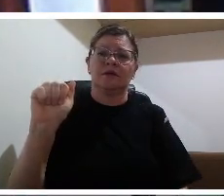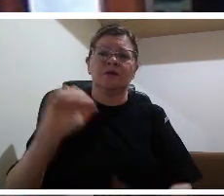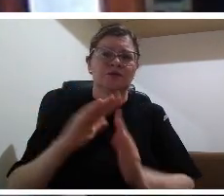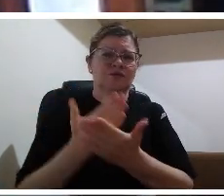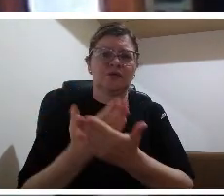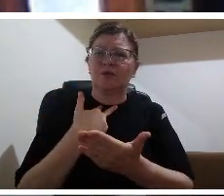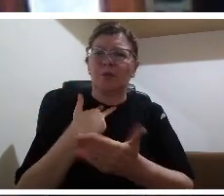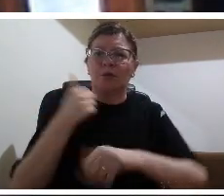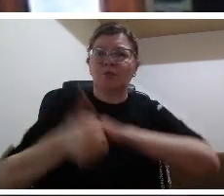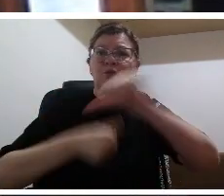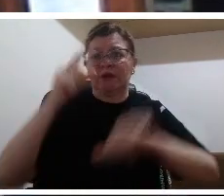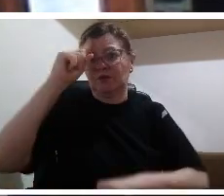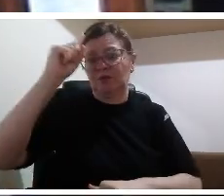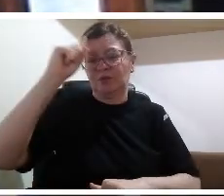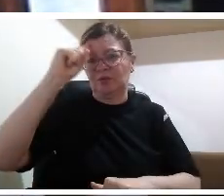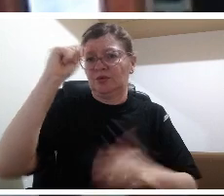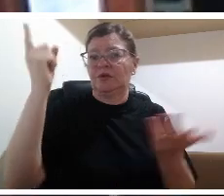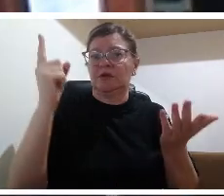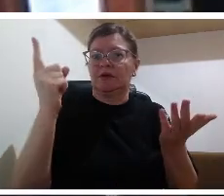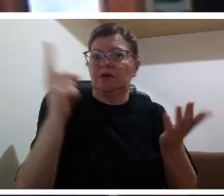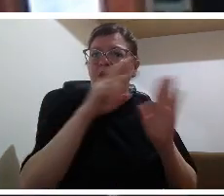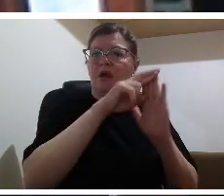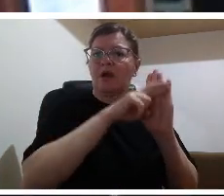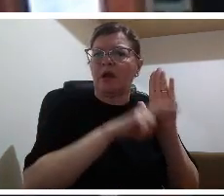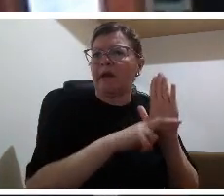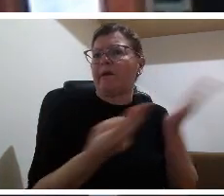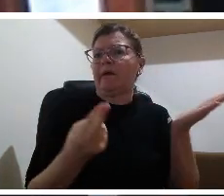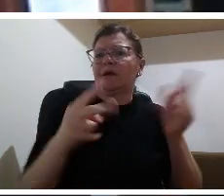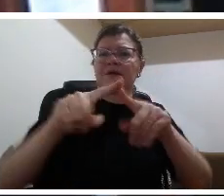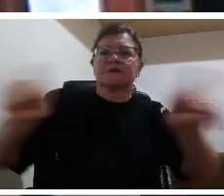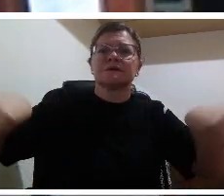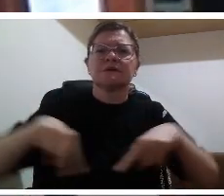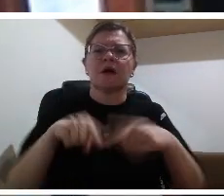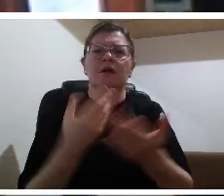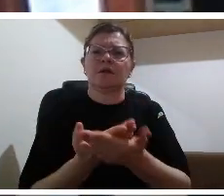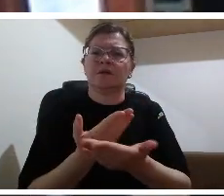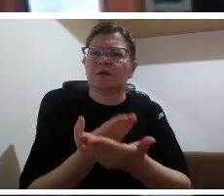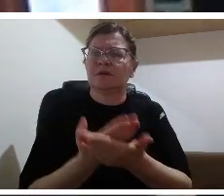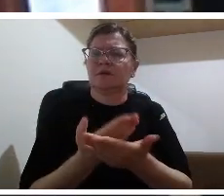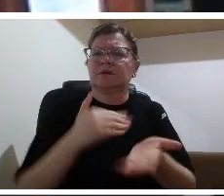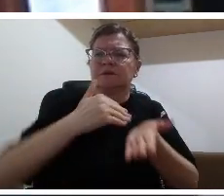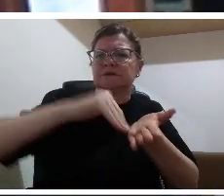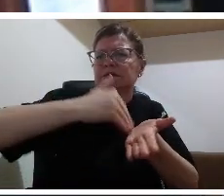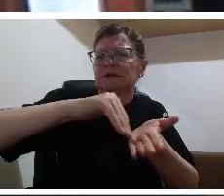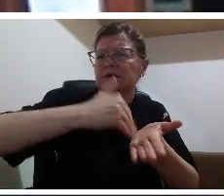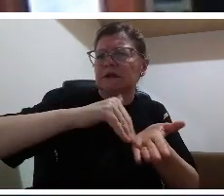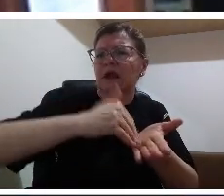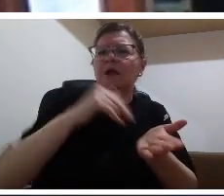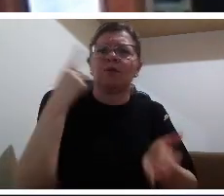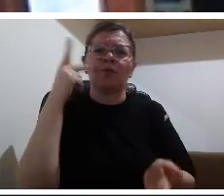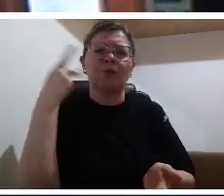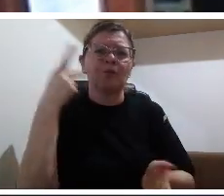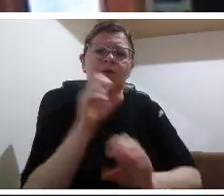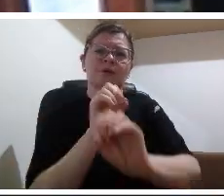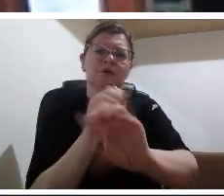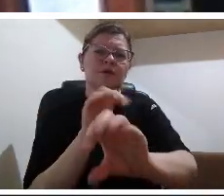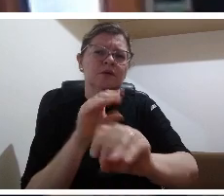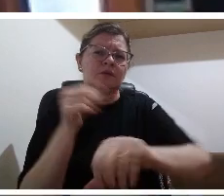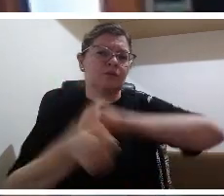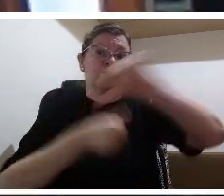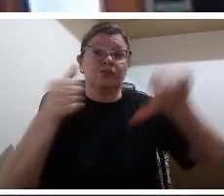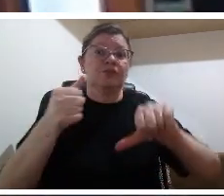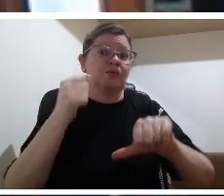política educacional de um dia para outro então a estática da escola dá a sequência dá os passos que é preciso